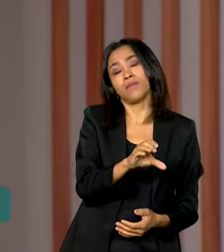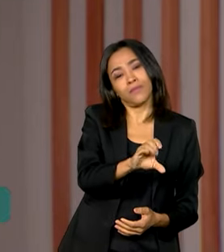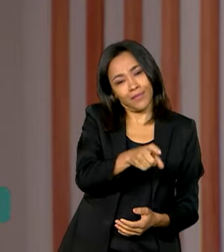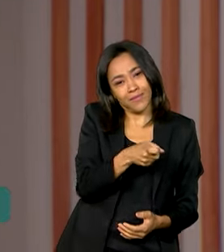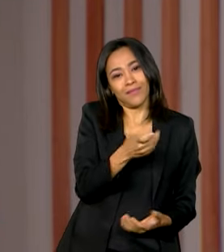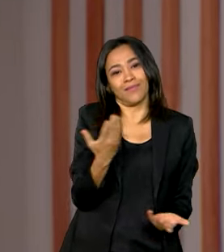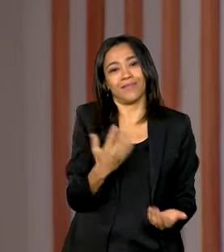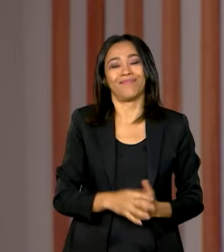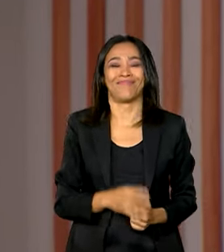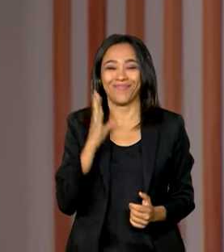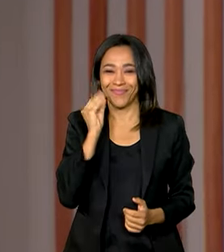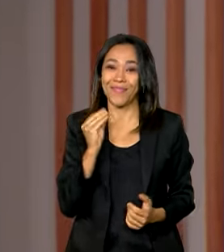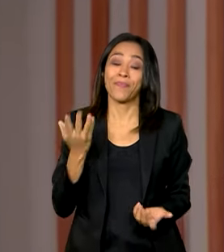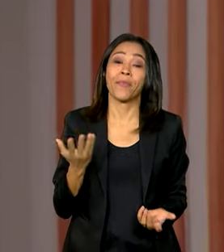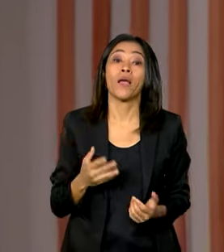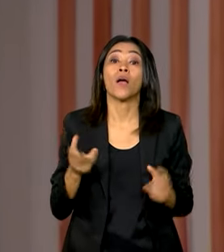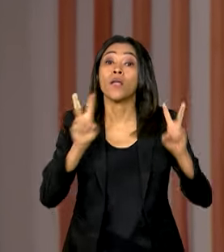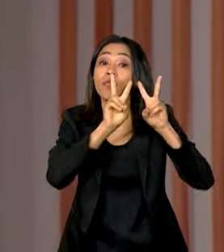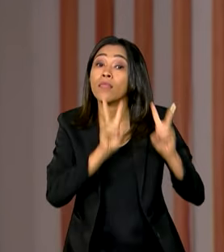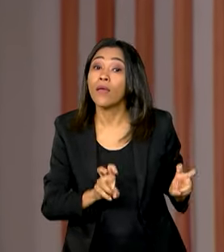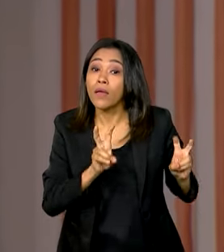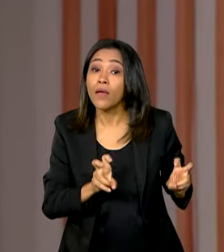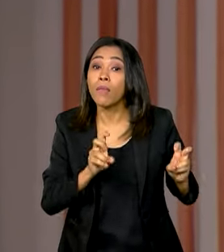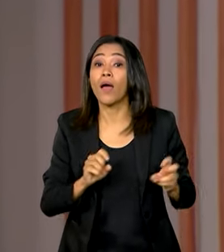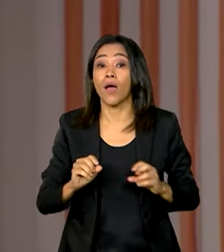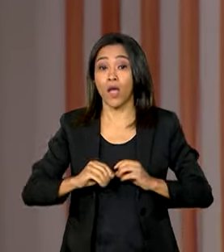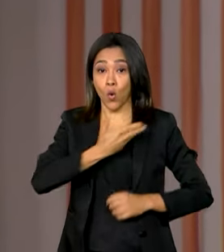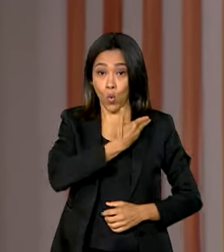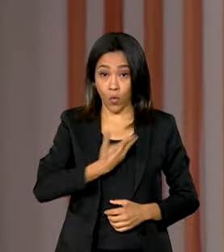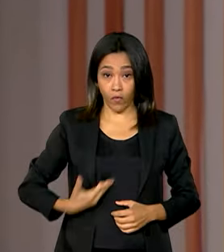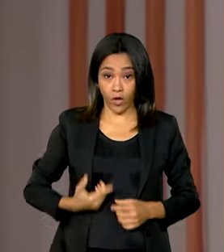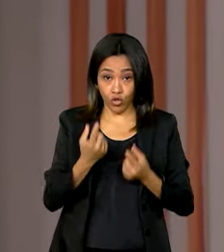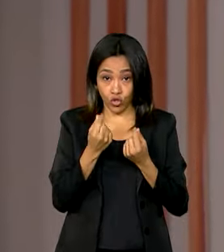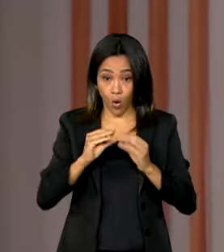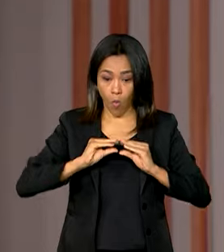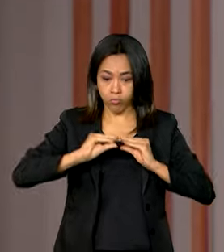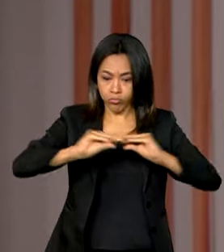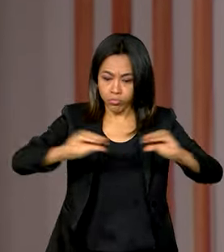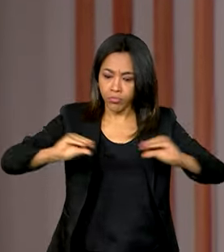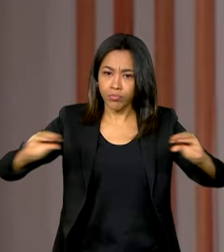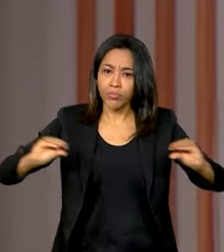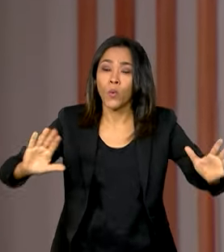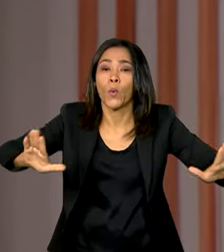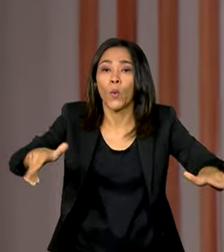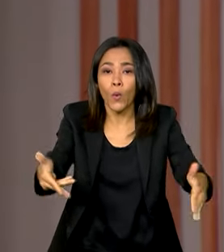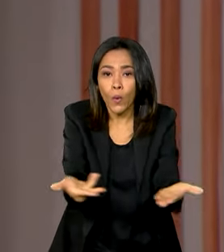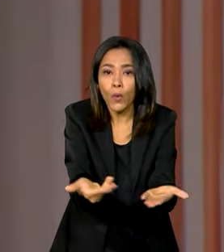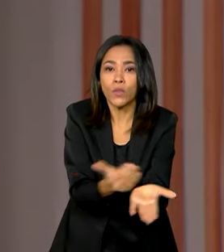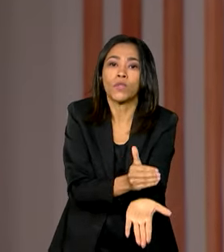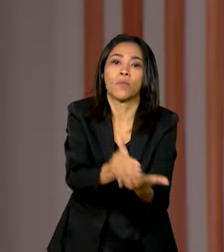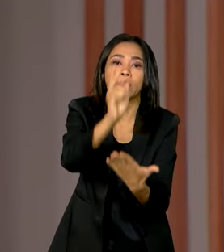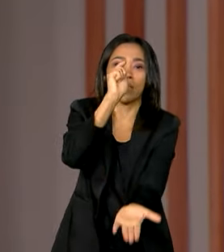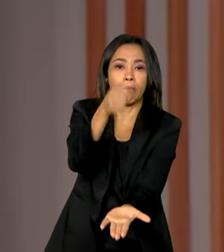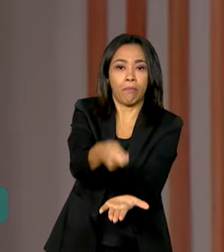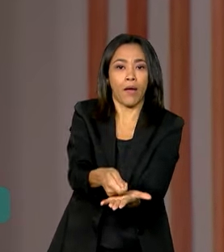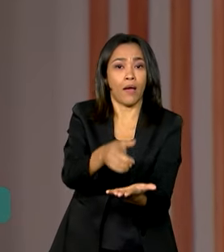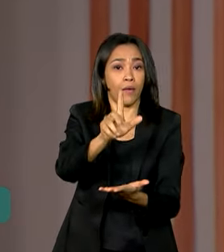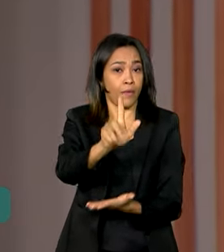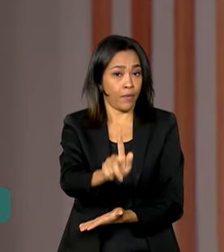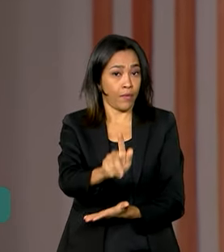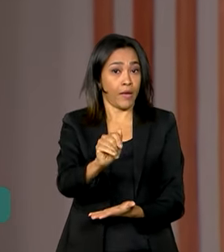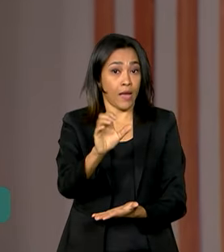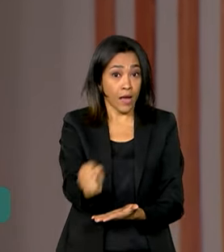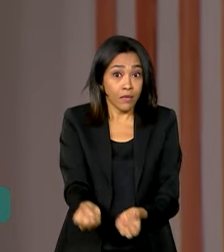Bonitinho. Olha, o assunto agora é transferência de renda. E atenção, começa a ser pago hoje o auxílio gás, uma ajuda e tanto para